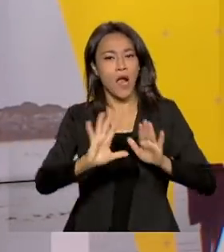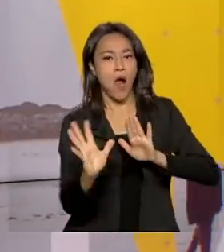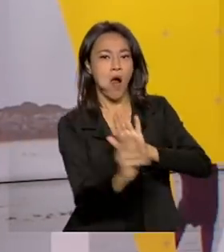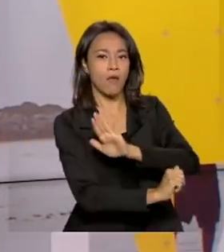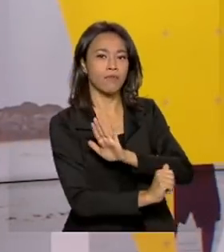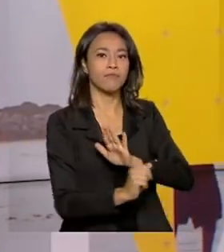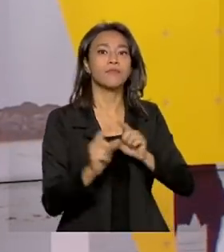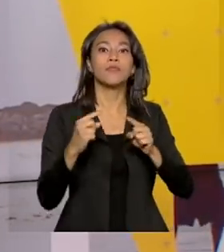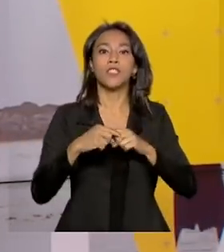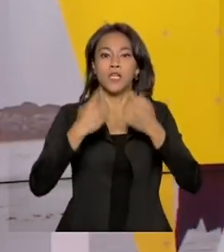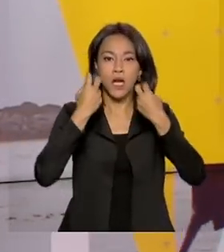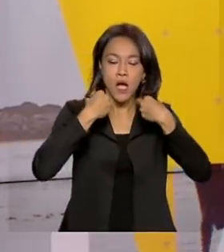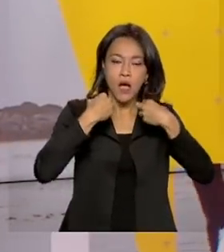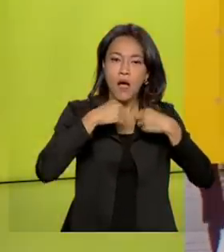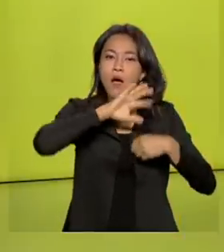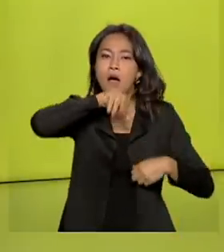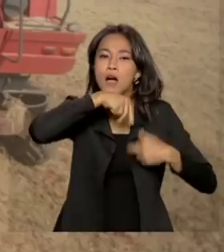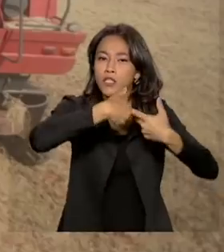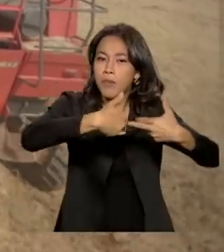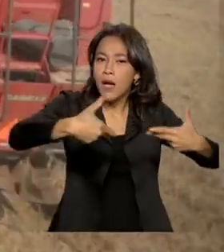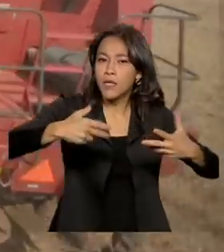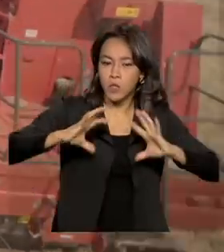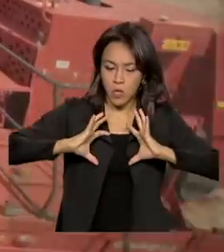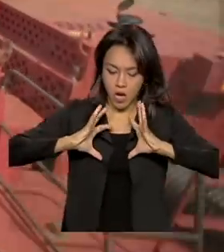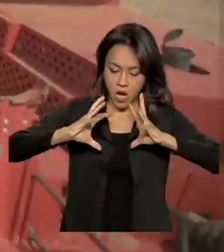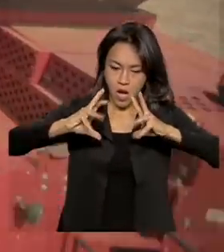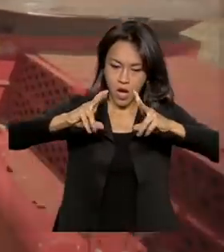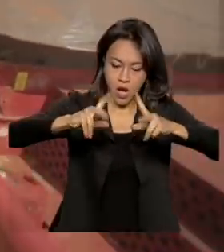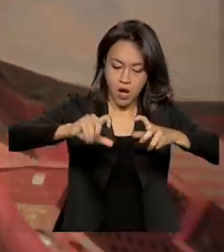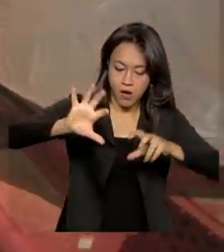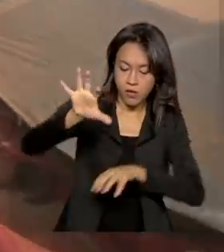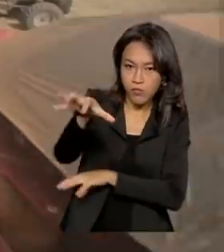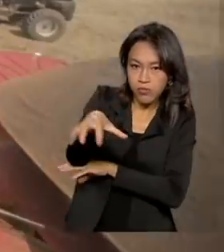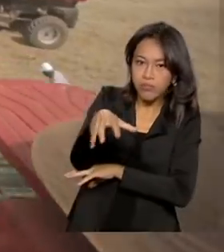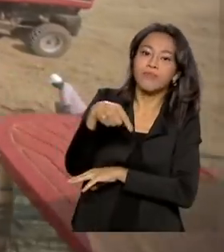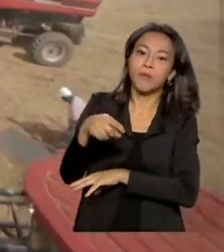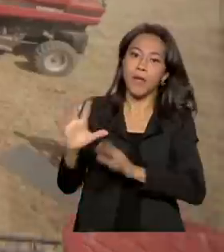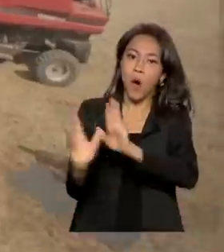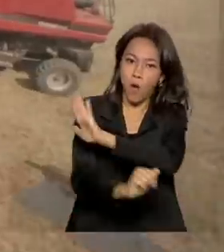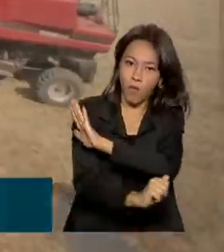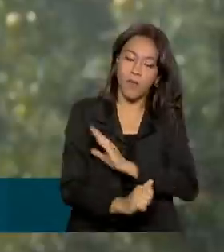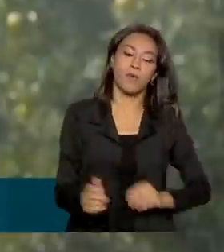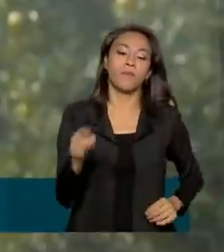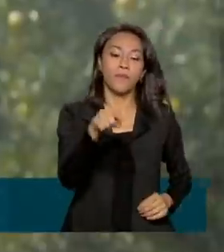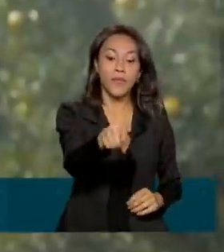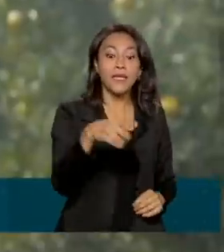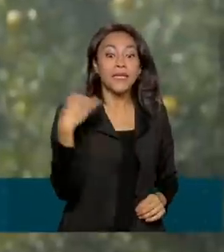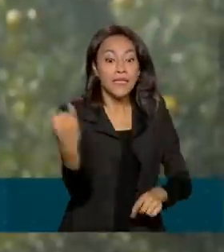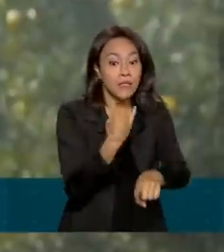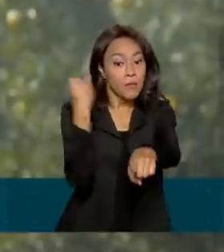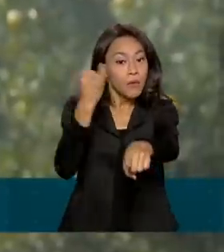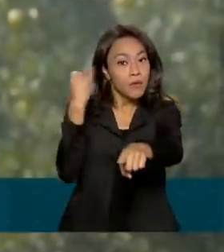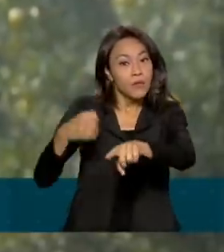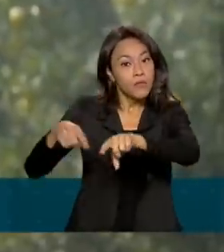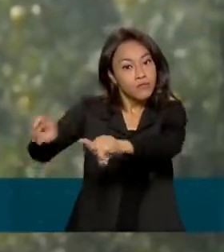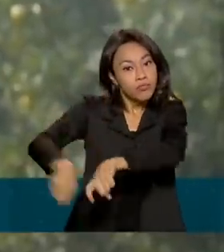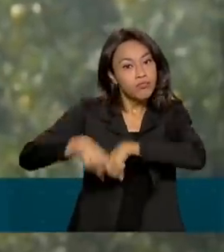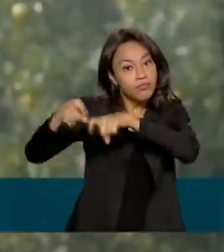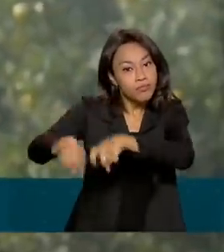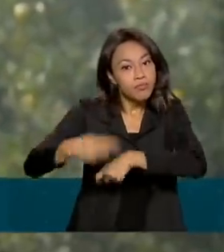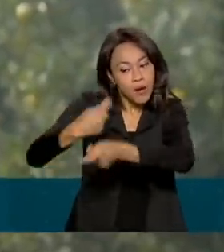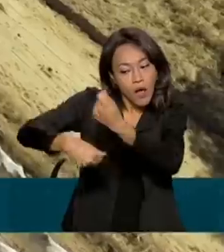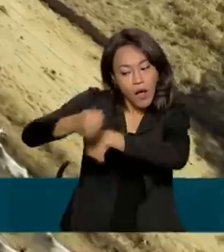de animais e de maquinário agrícola. O agronegócio é um setor fundamental para a economia nacional e